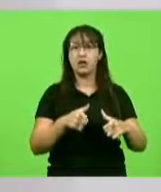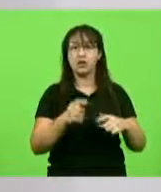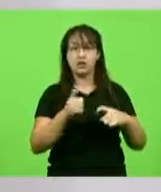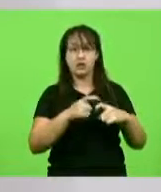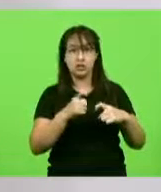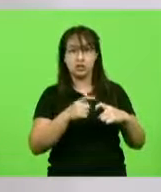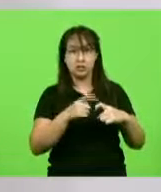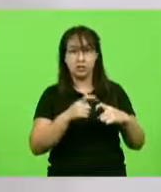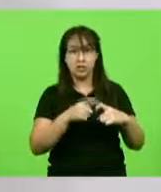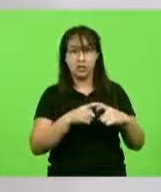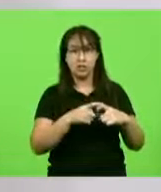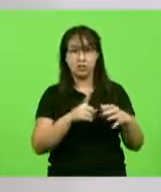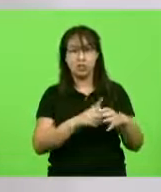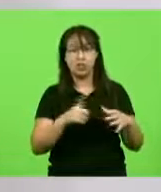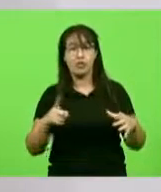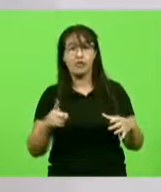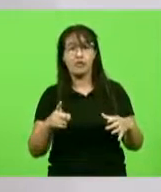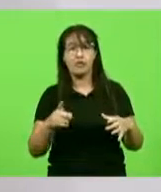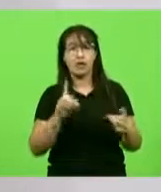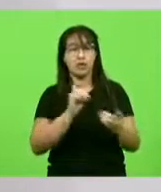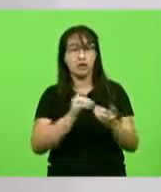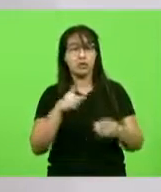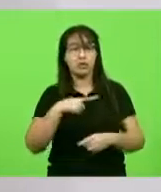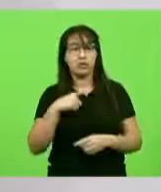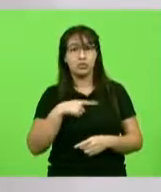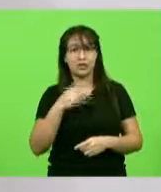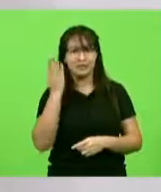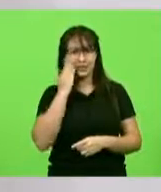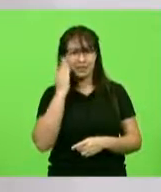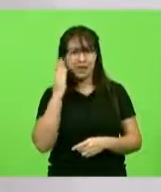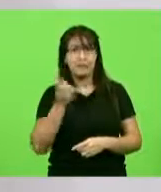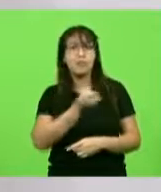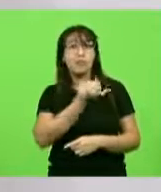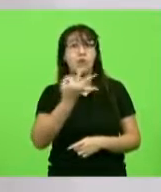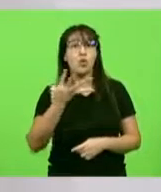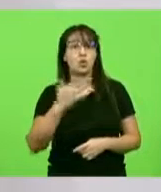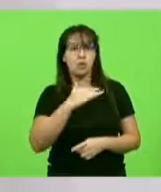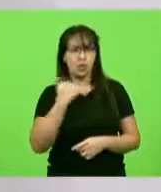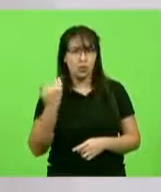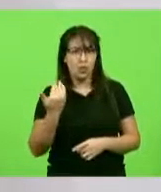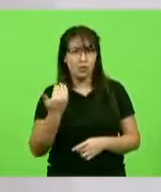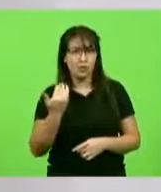Sabe quantos mortos nós temos lá, deputado Kennedy? 62.